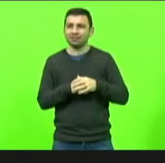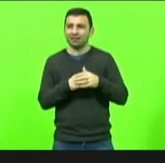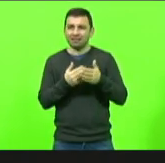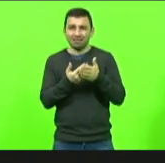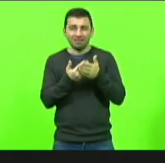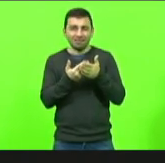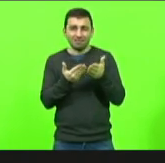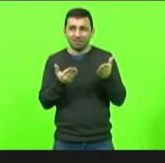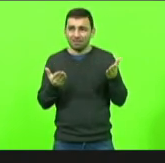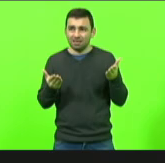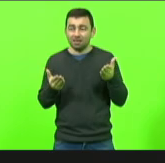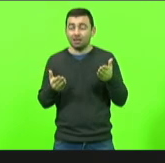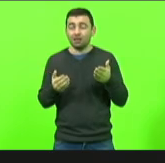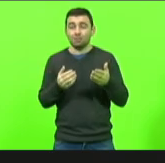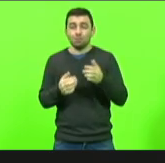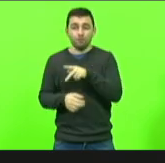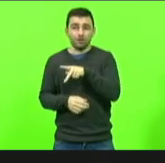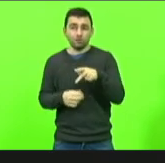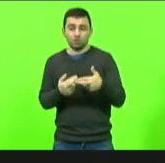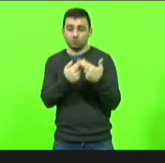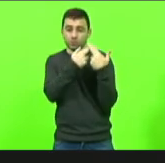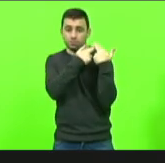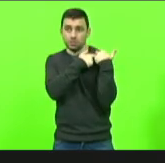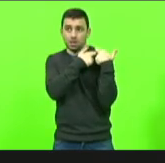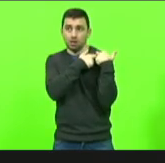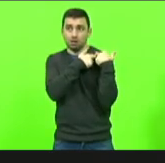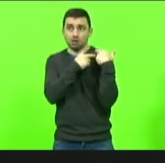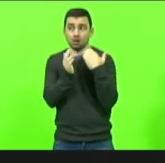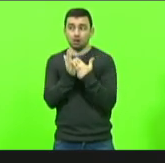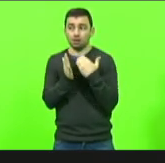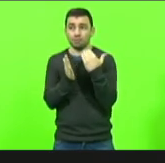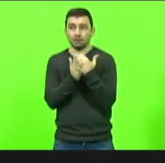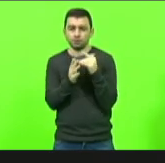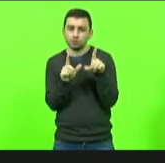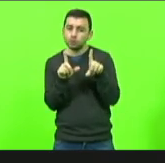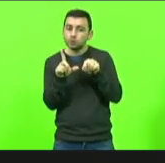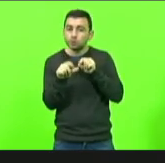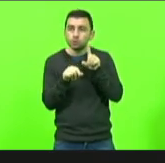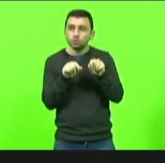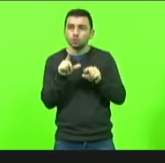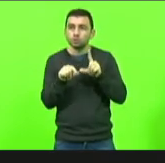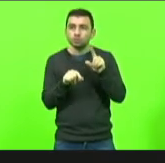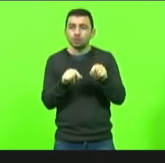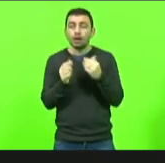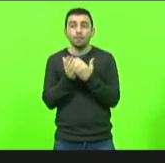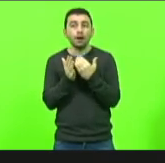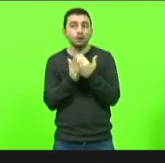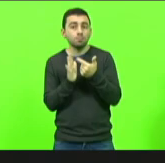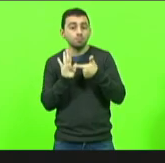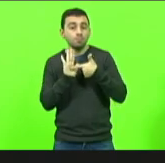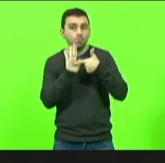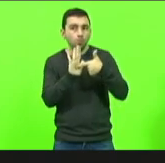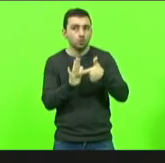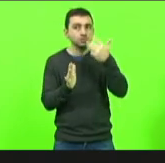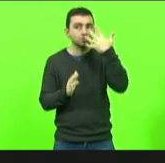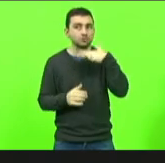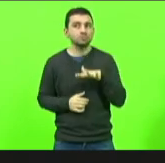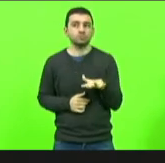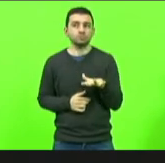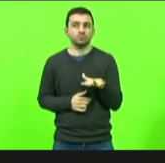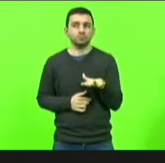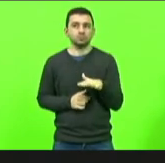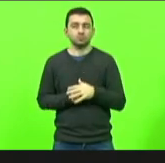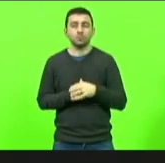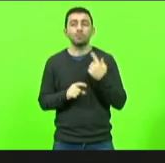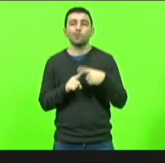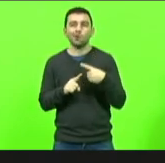responsabilidade muito grande de fazer a seleção daquilo que mostra para suas crianças porque